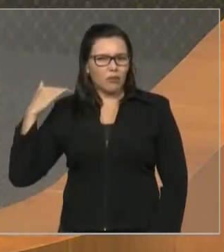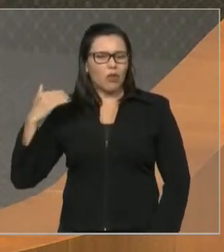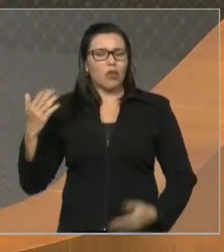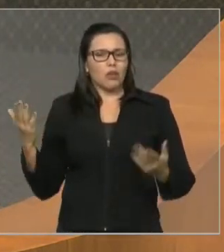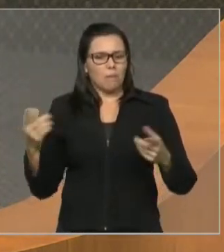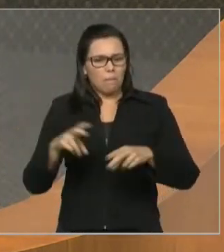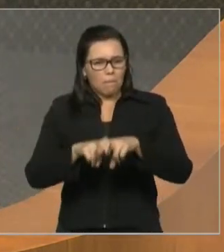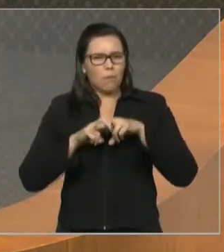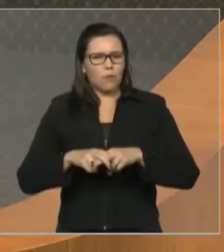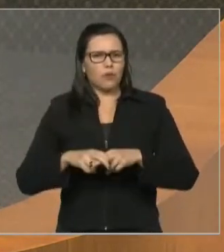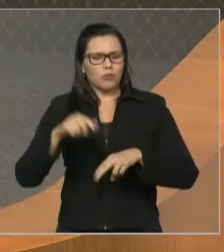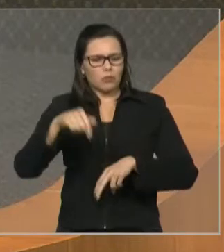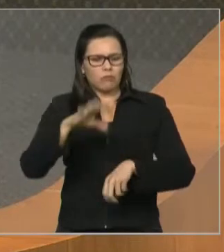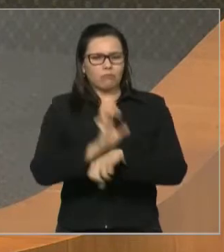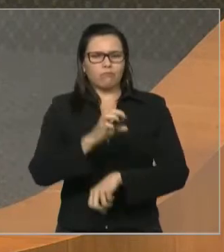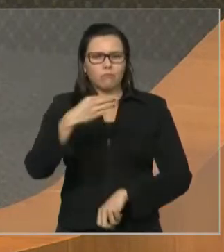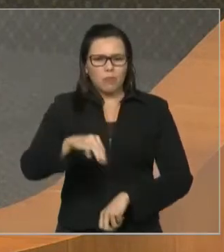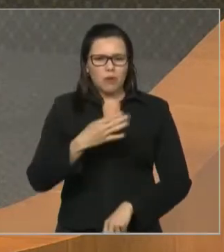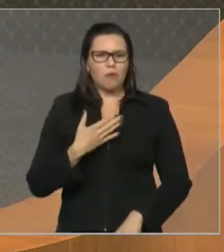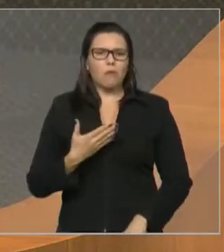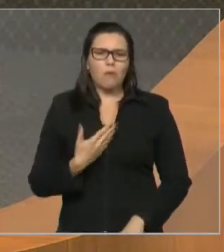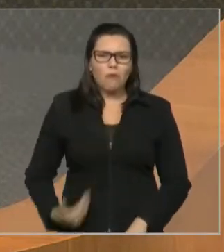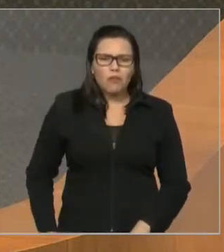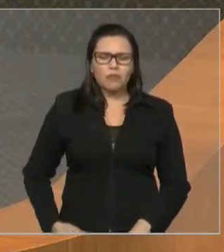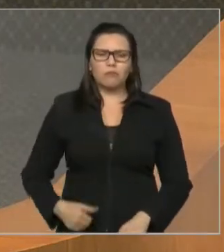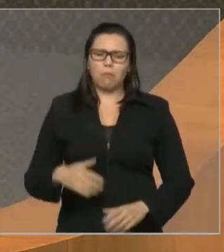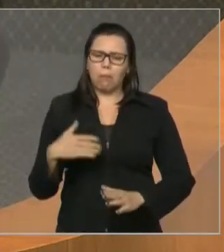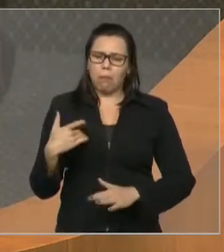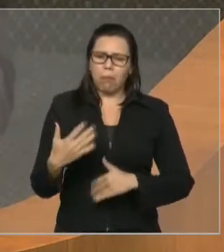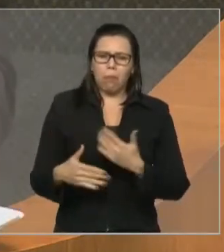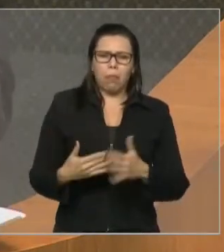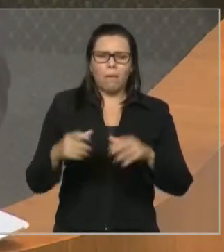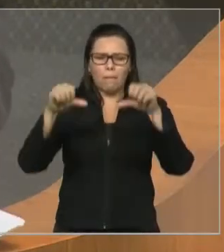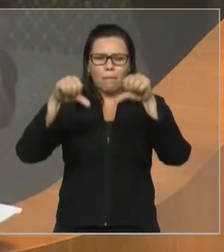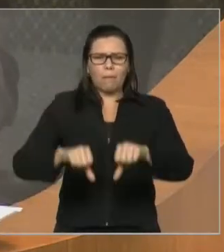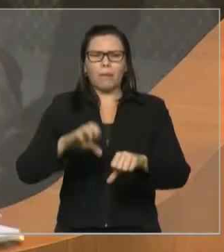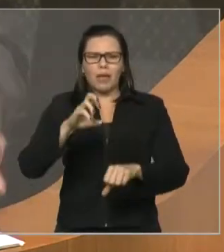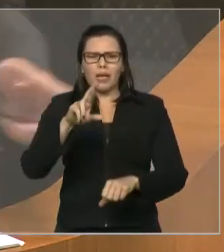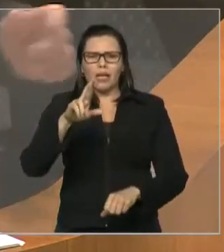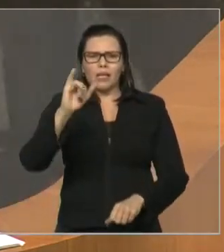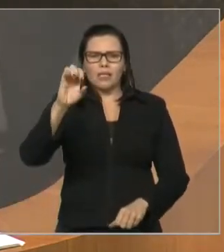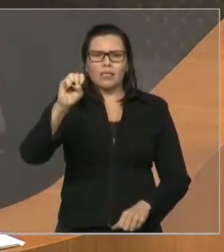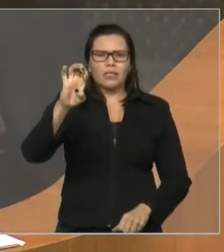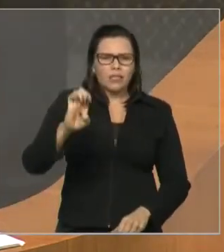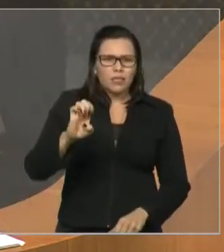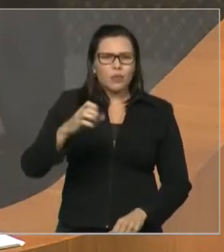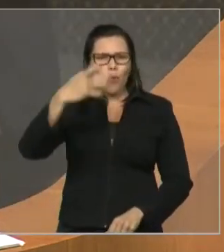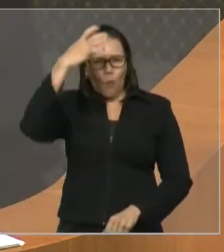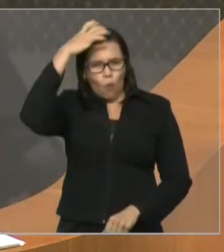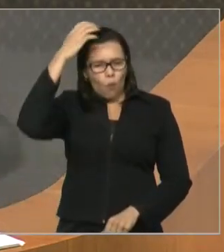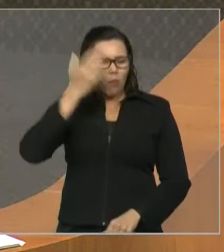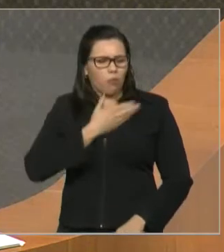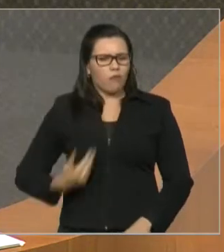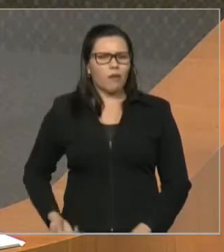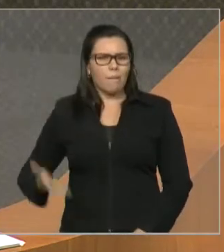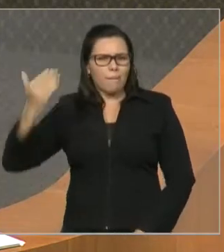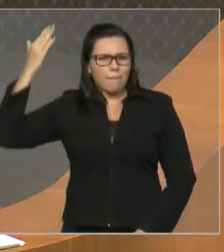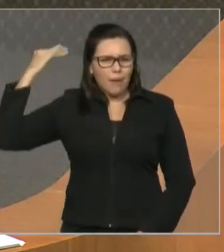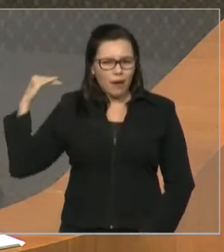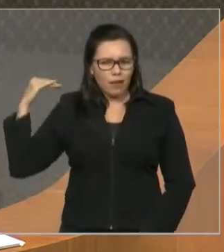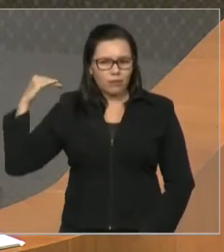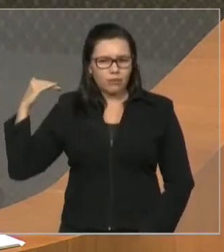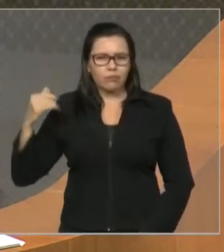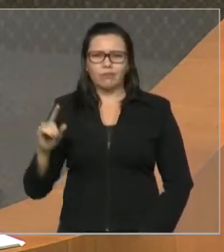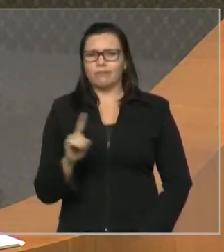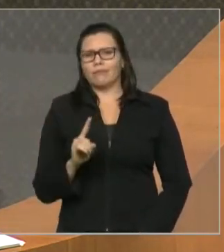carcomida, destruída e sem competência, para poder vencer a crise? Como é que nossa campanha vence as crises? Como é que está a campanha diz que